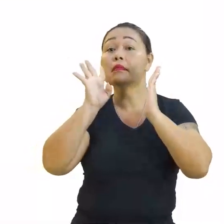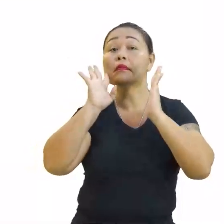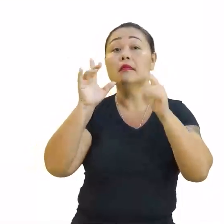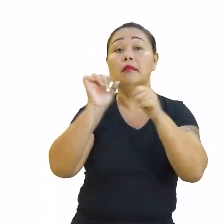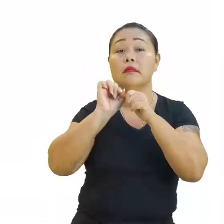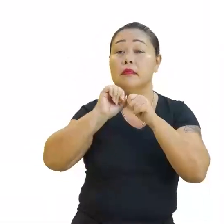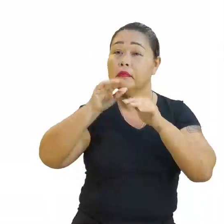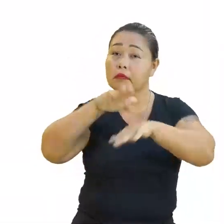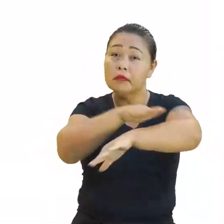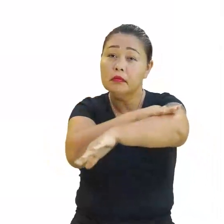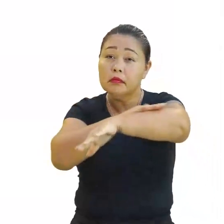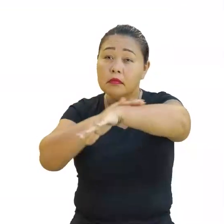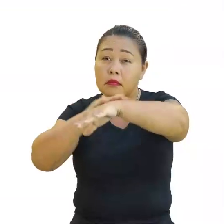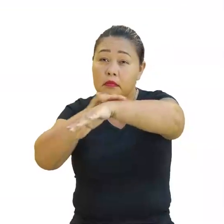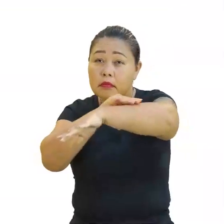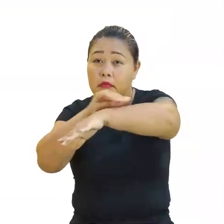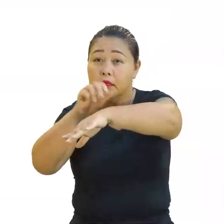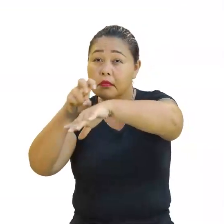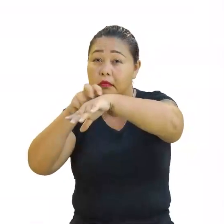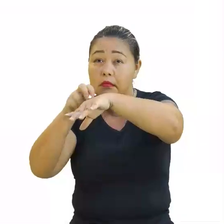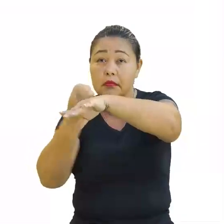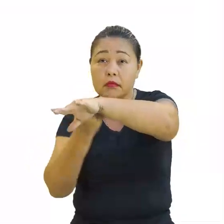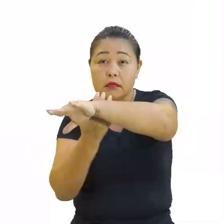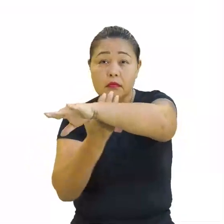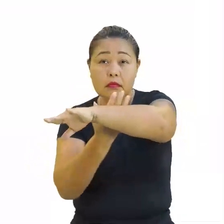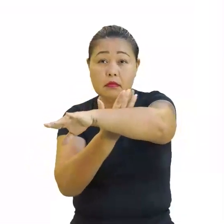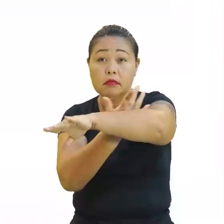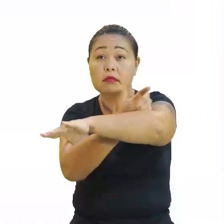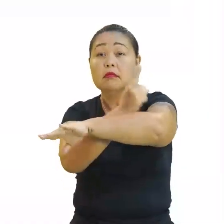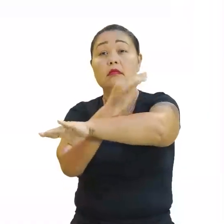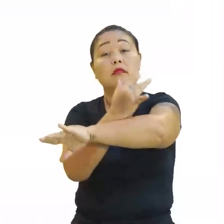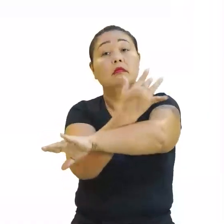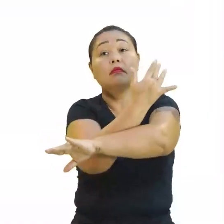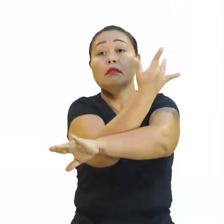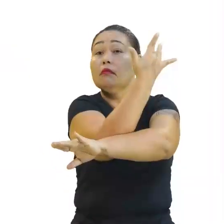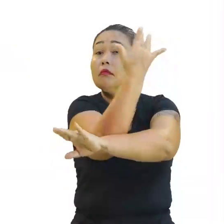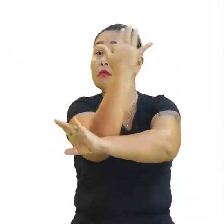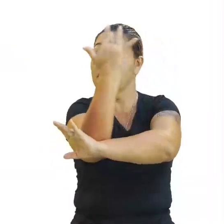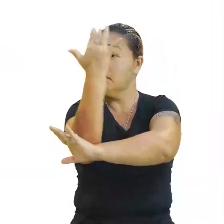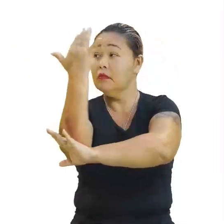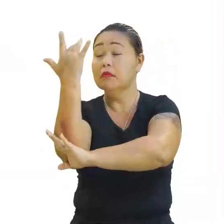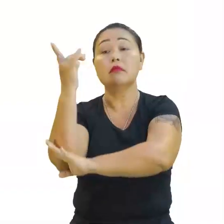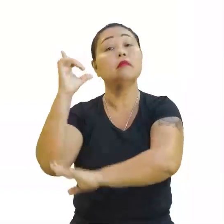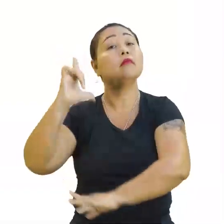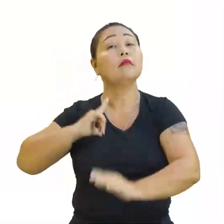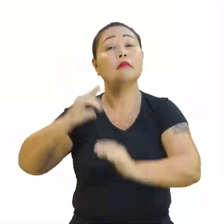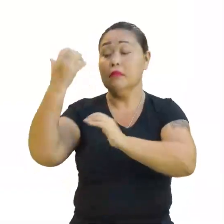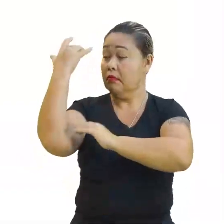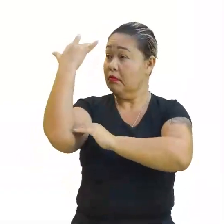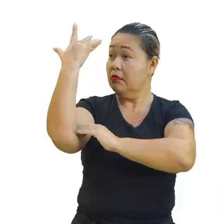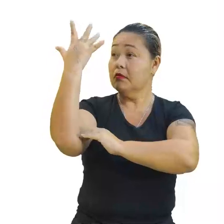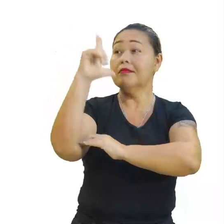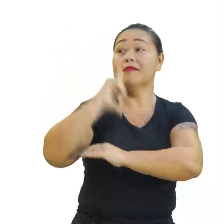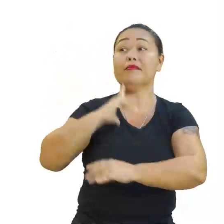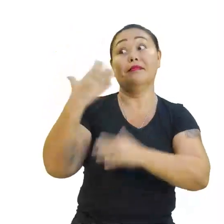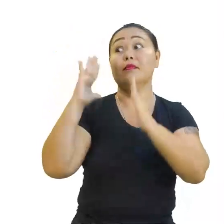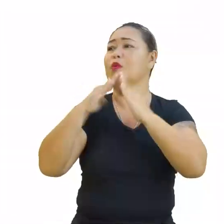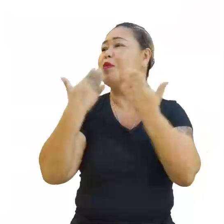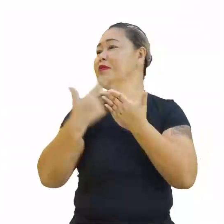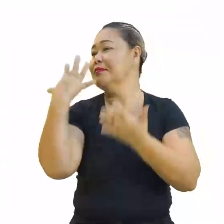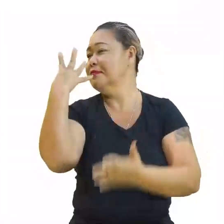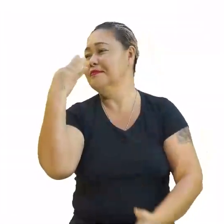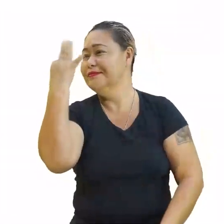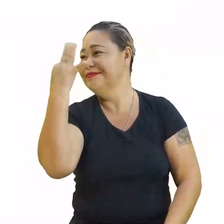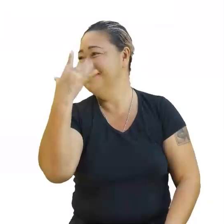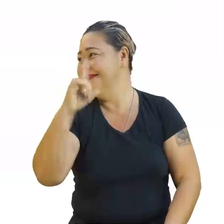graminha ali verdinha também. Árvores bem arborizadas. Sombra. Escola bonita. Linda, né?